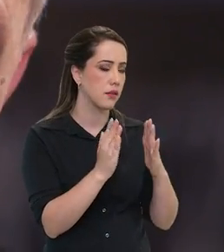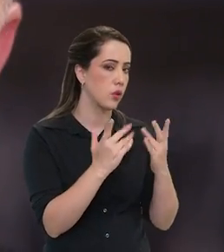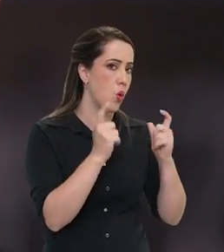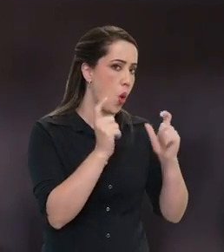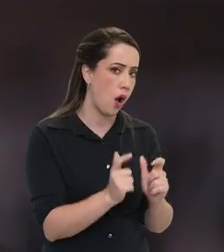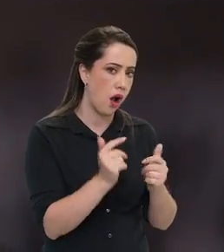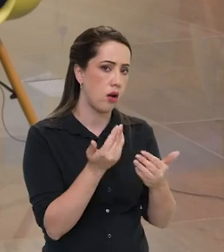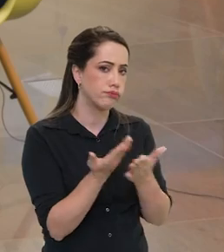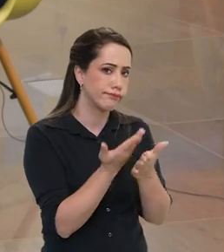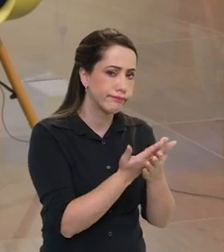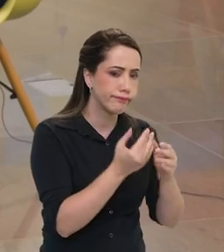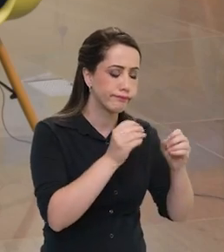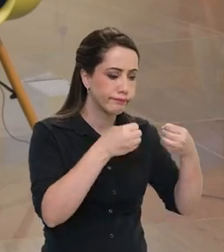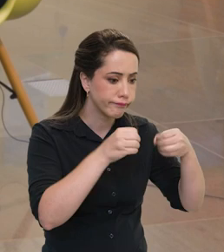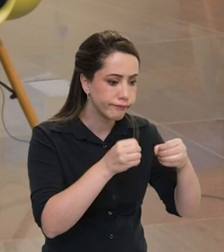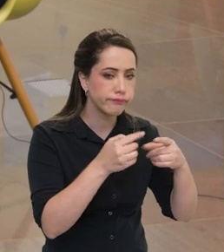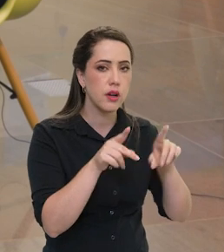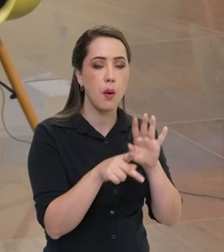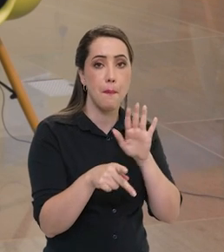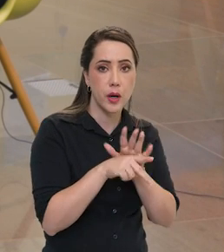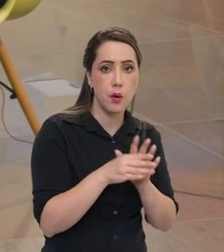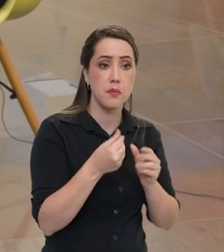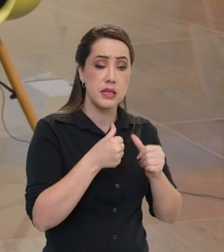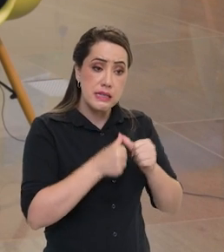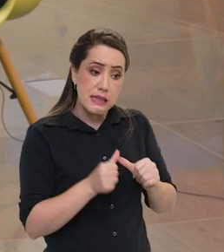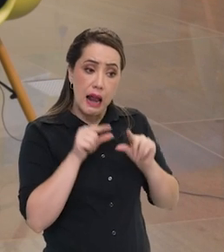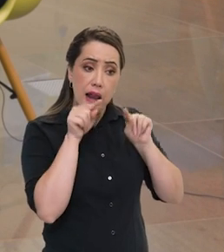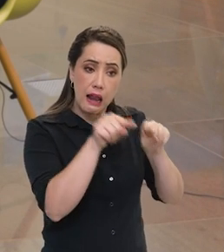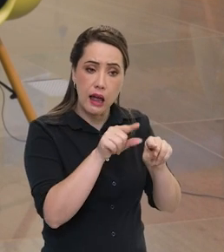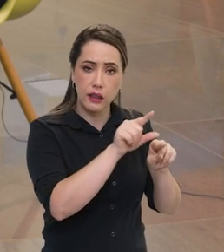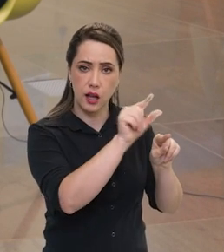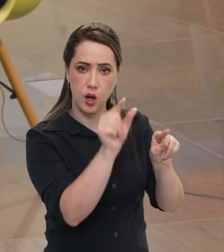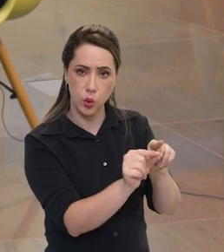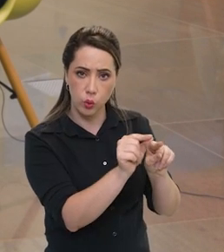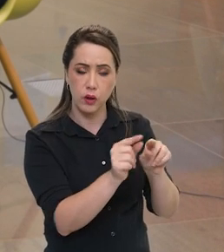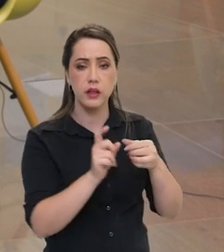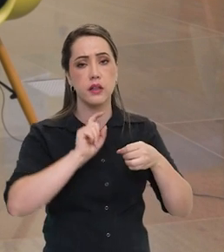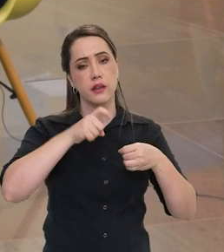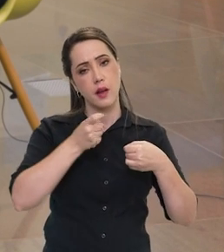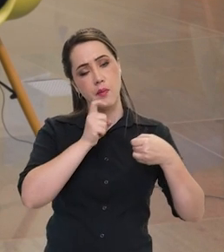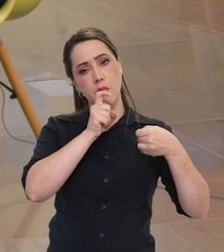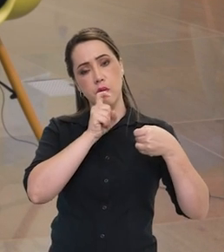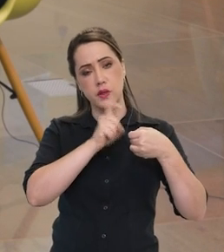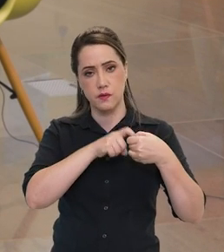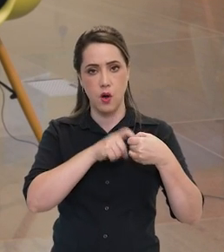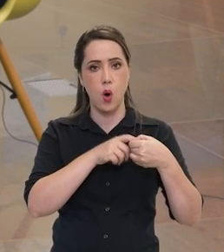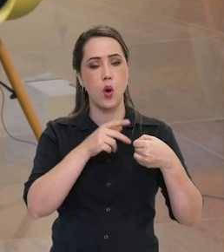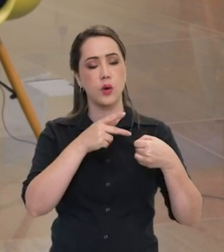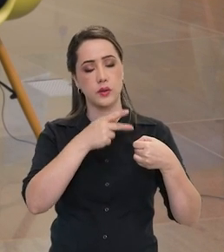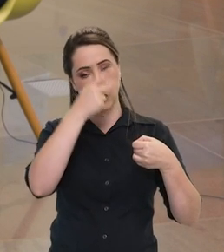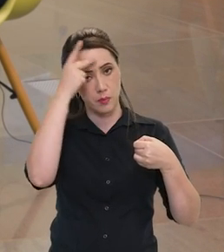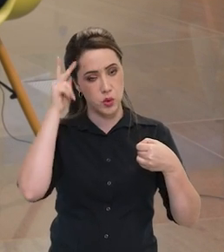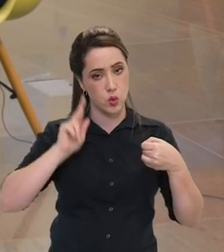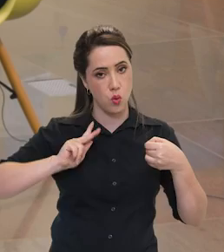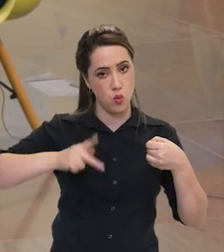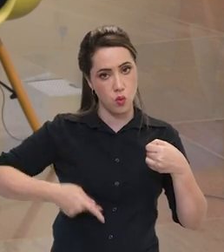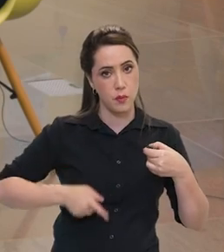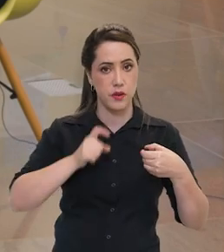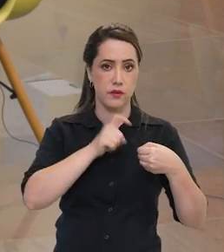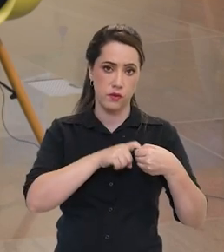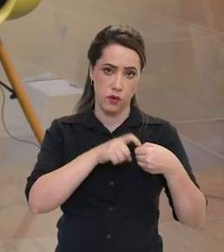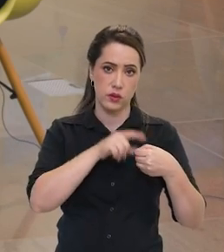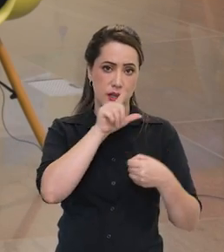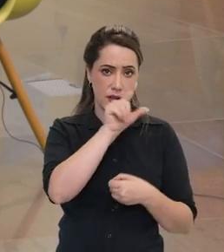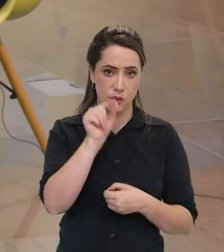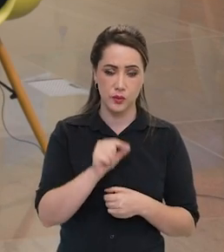o objetivo é outro. O objetivo é estar na Lua. E, a partir daí, a retoma a pisada do homem na Lua. Ah, ainda tem